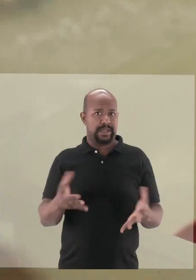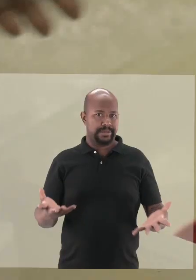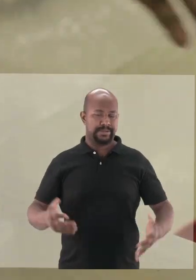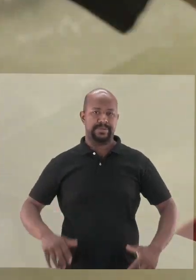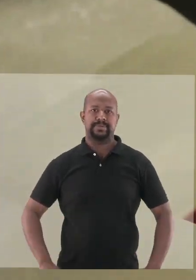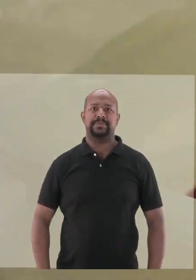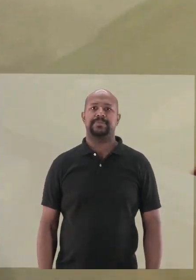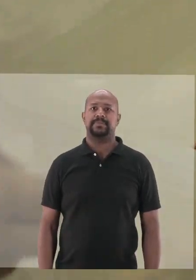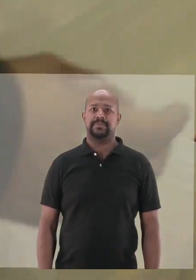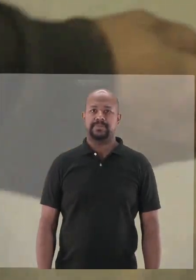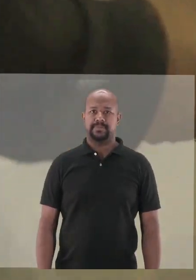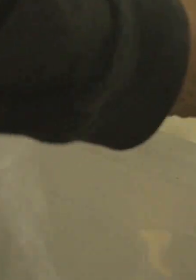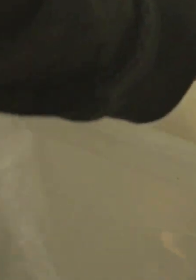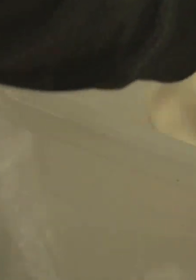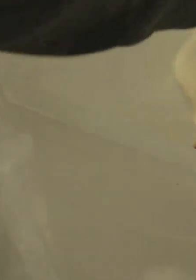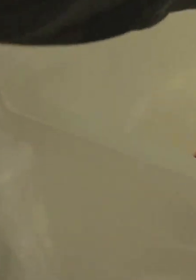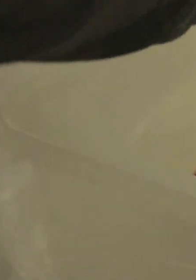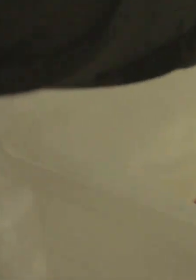projetos proporcionam.